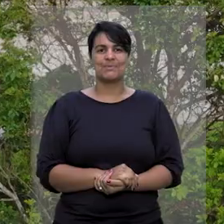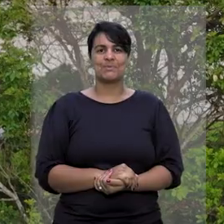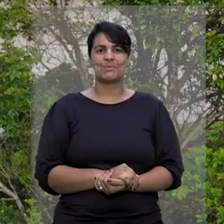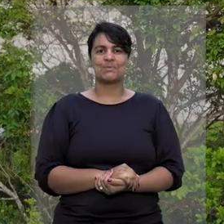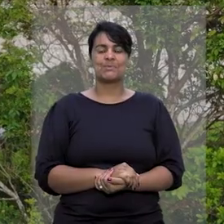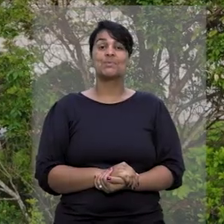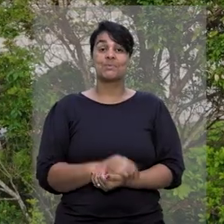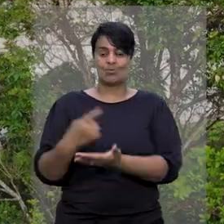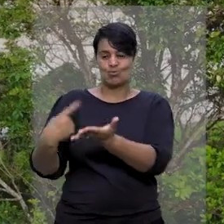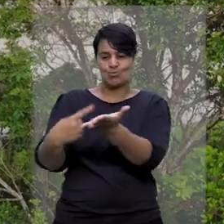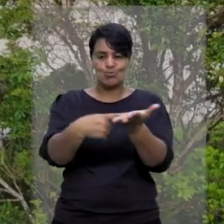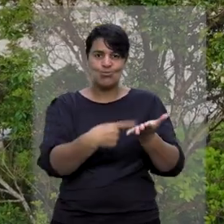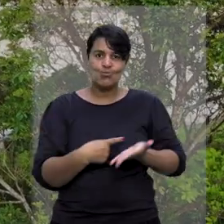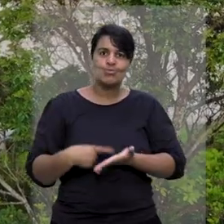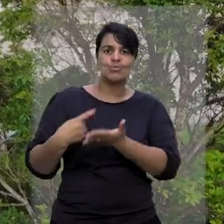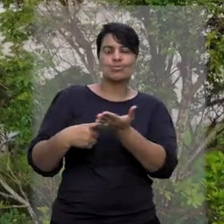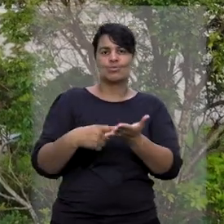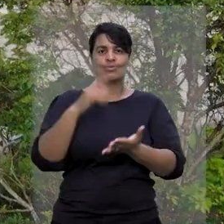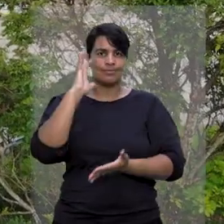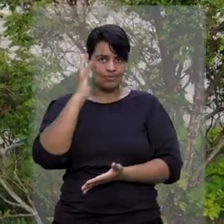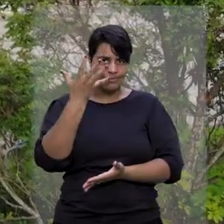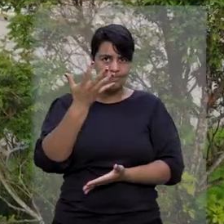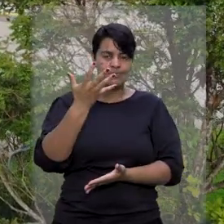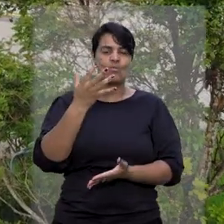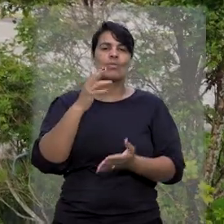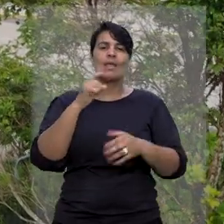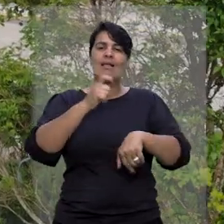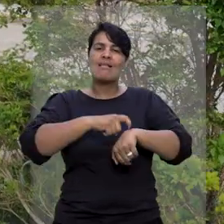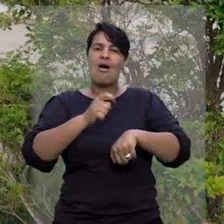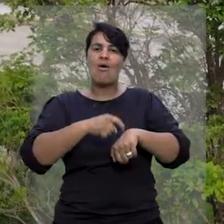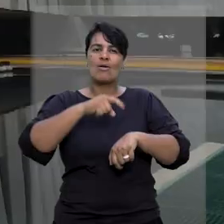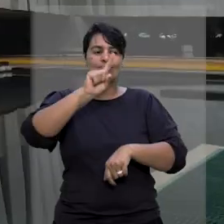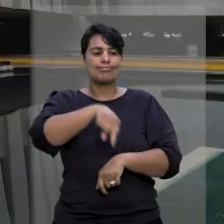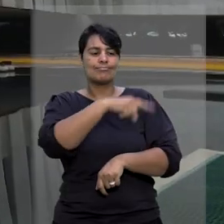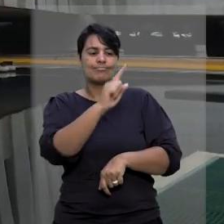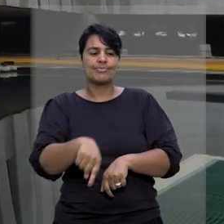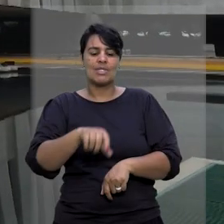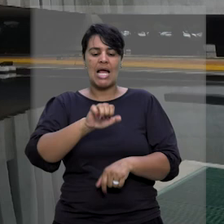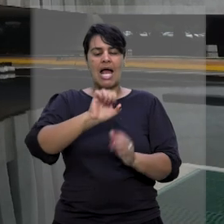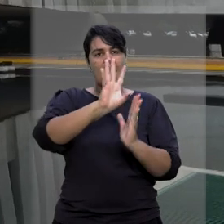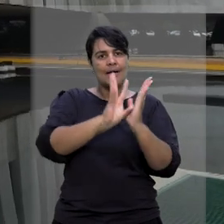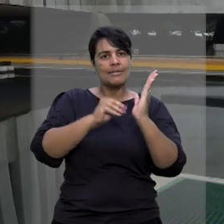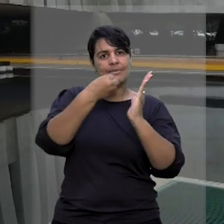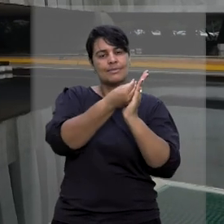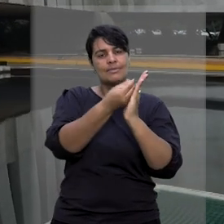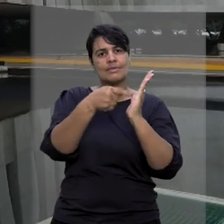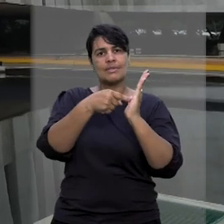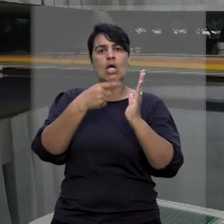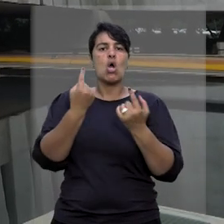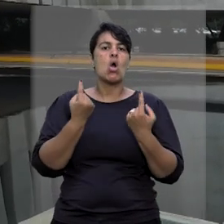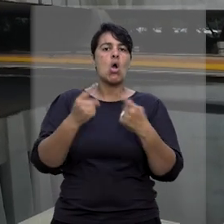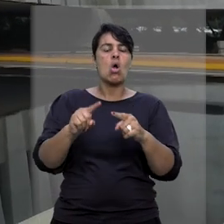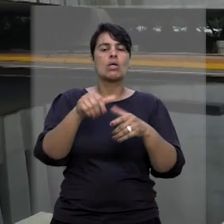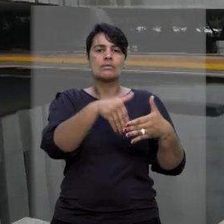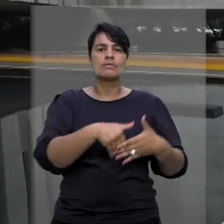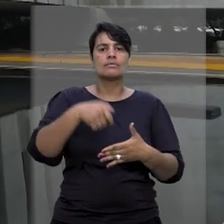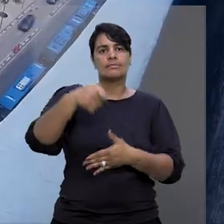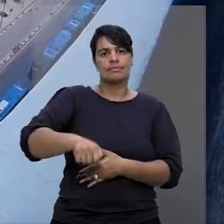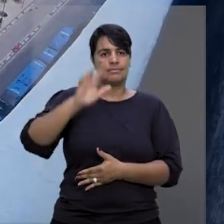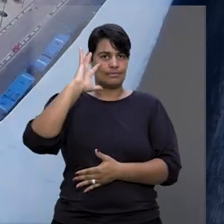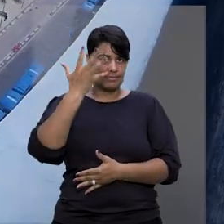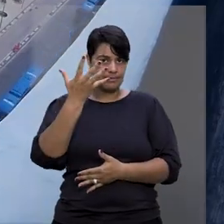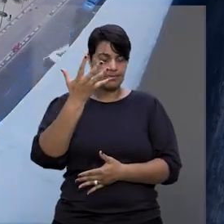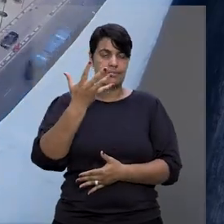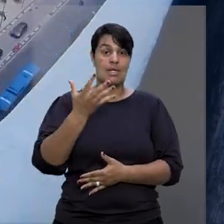O entendimento foi reafirmado pelo colegiado ao negar provimento à ação recisória contra a acórdão da primeira turma,